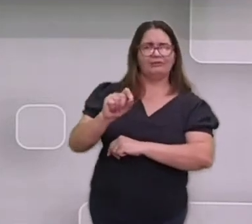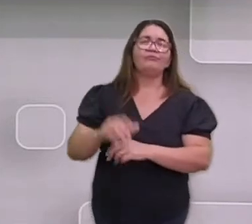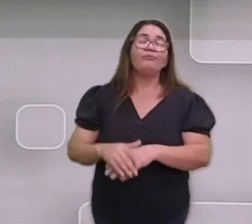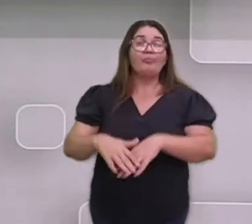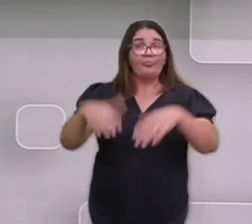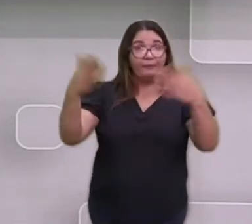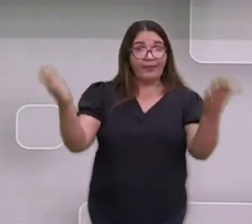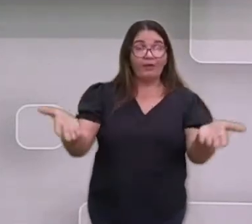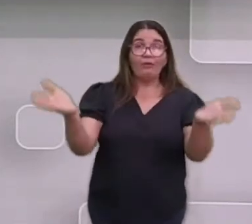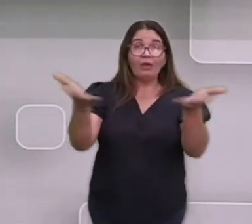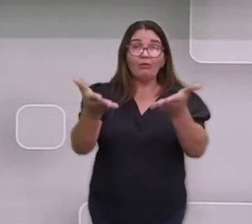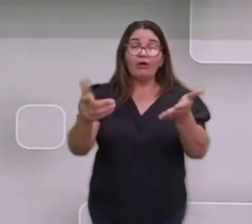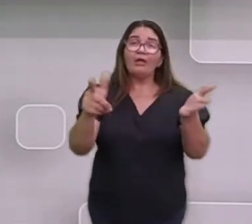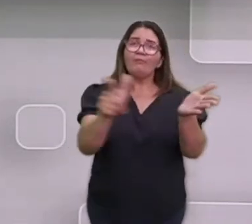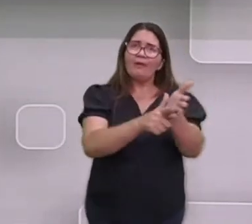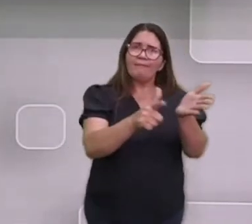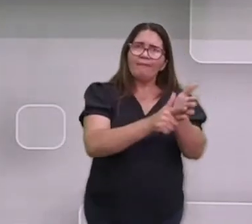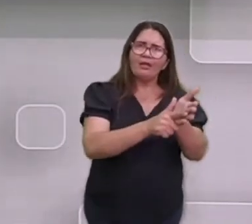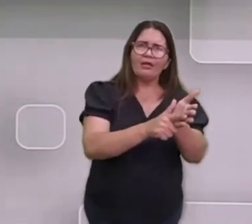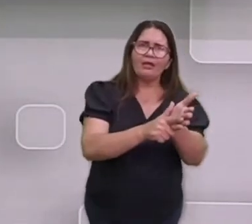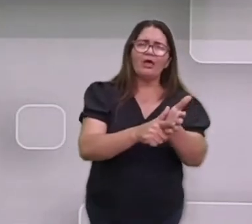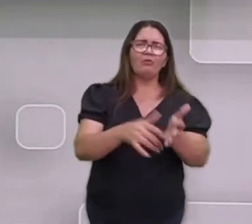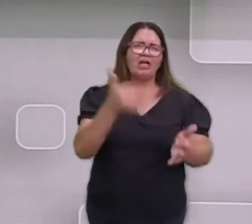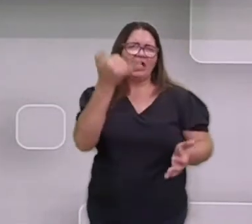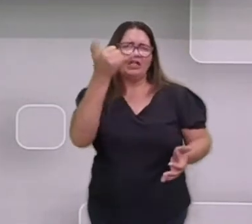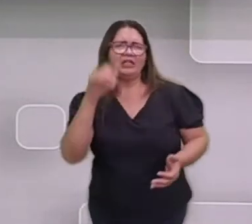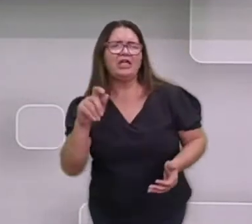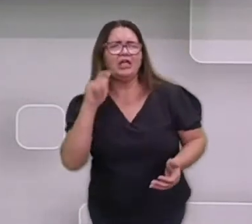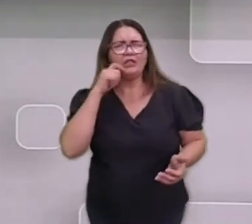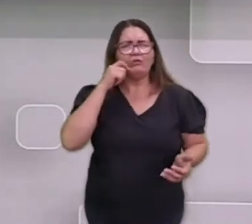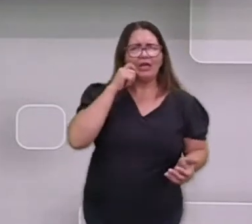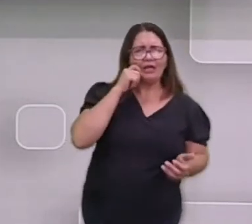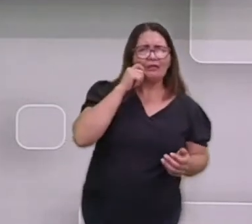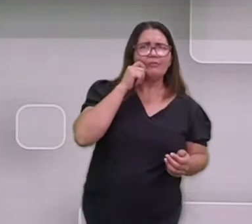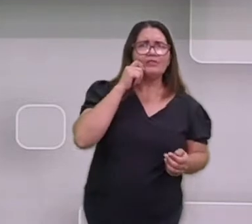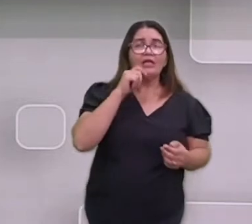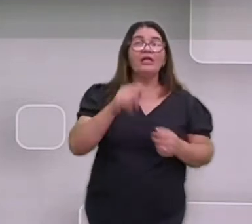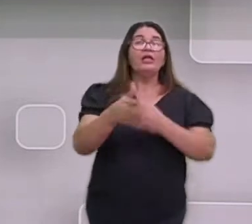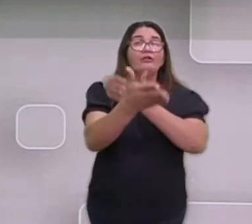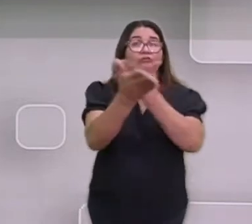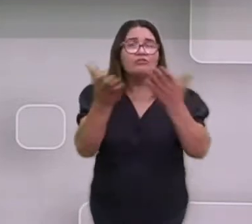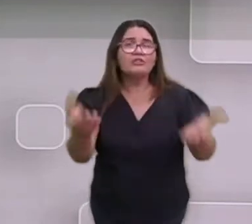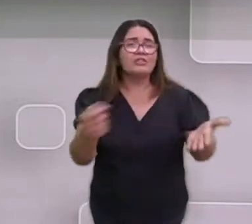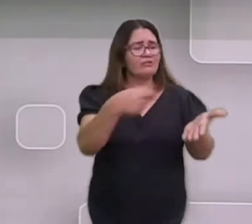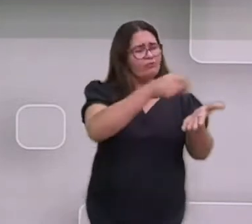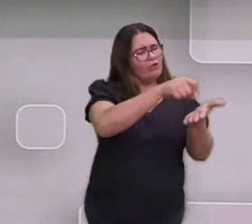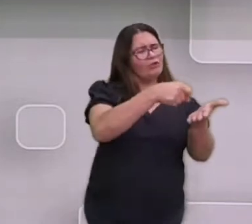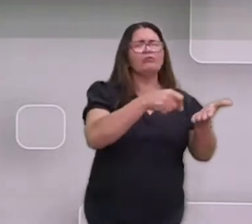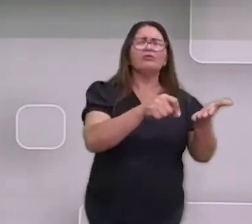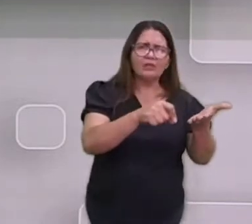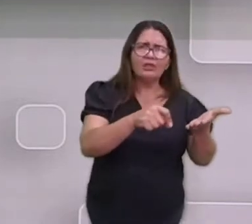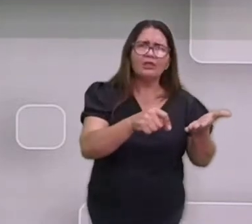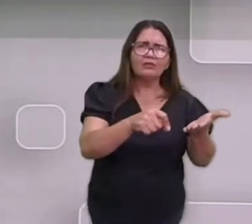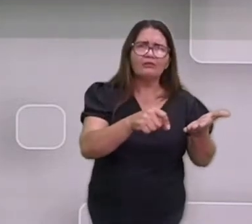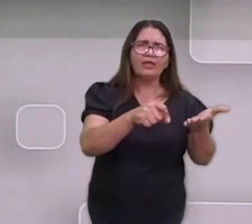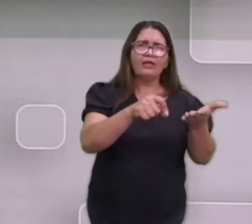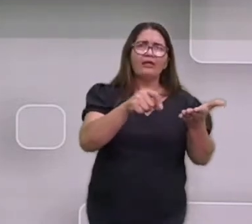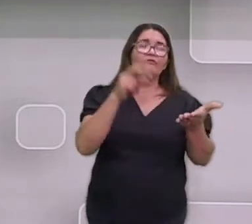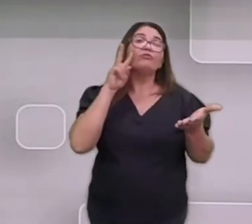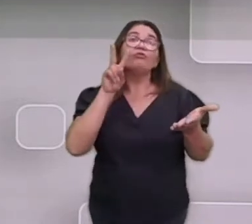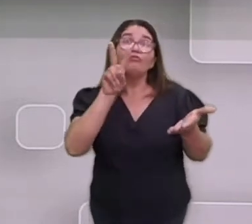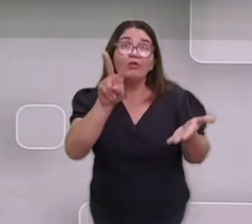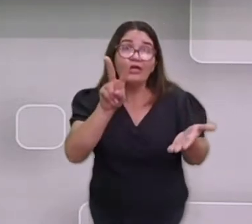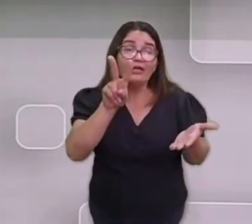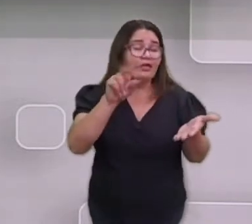Pegue um papel, pegue o seu caderno, uma caneta, um lápis e tenha sempre mãos para que você possa fazer as anotações